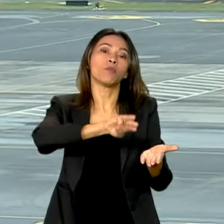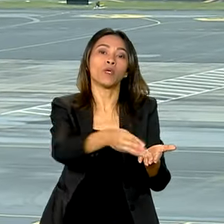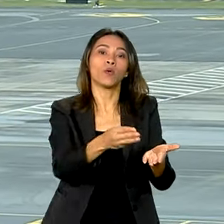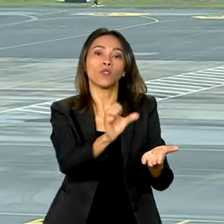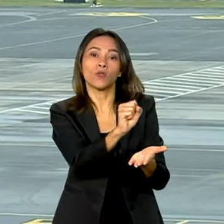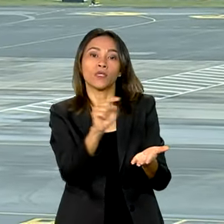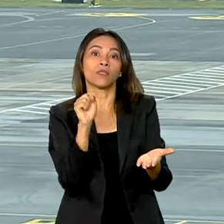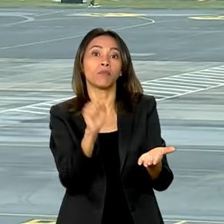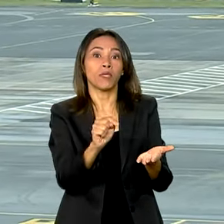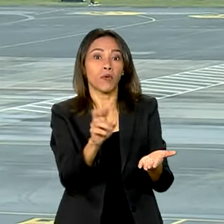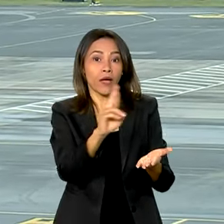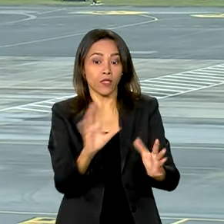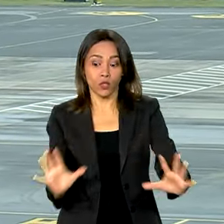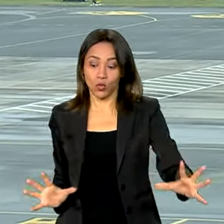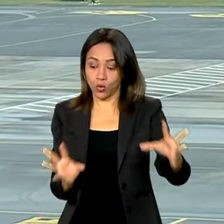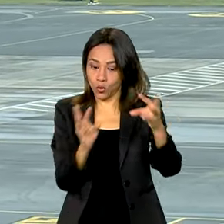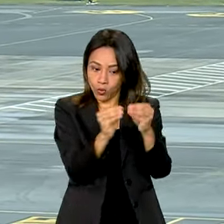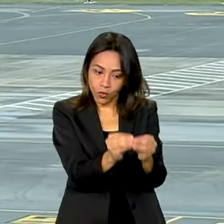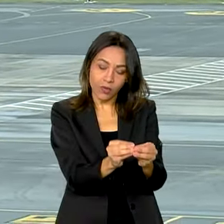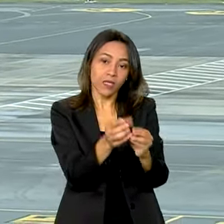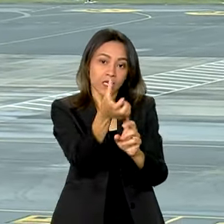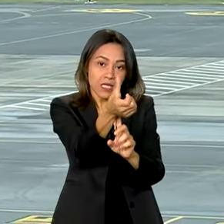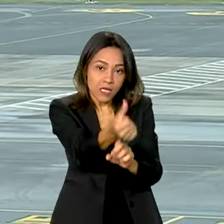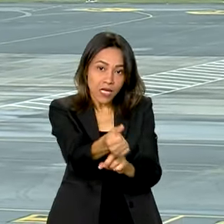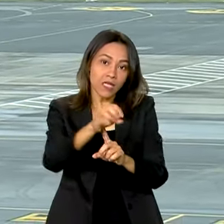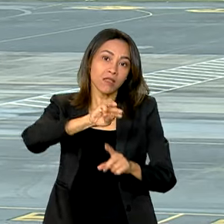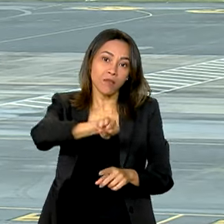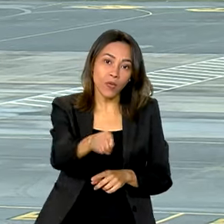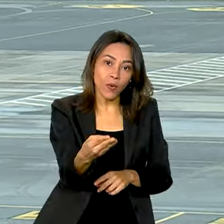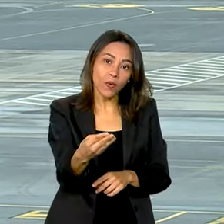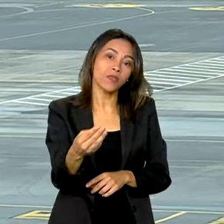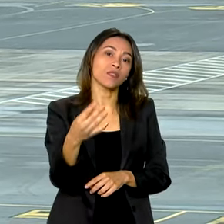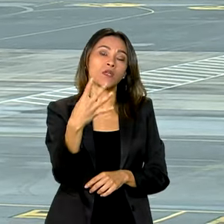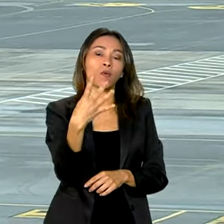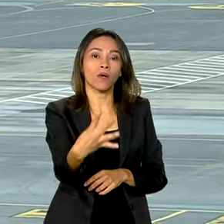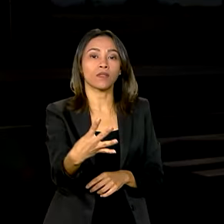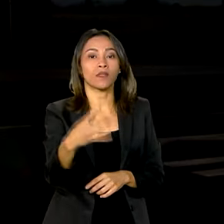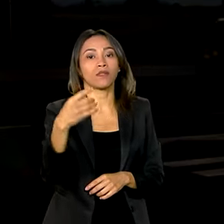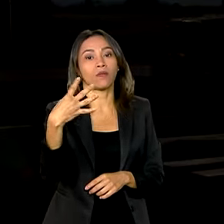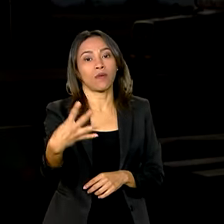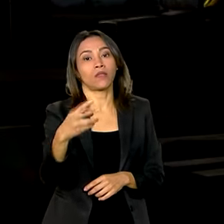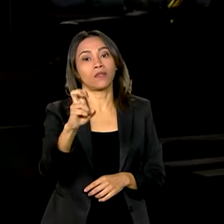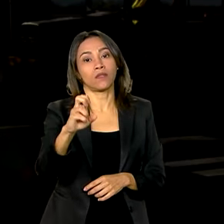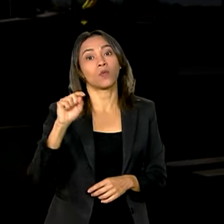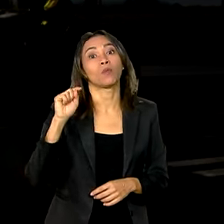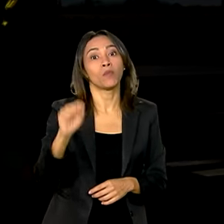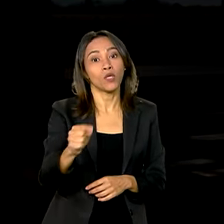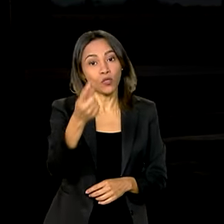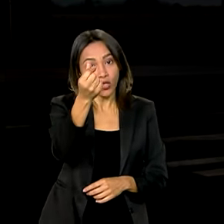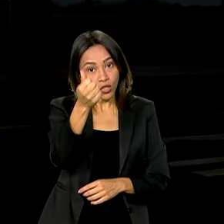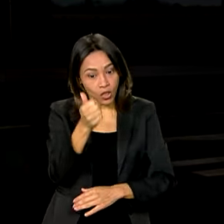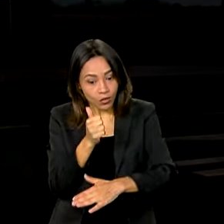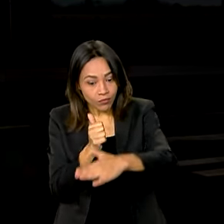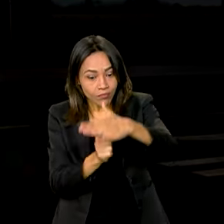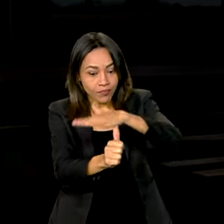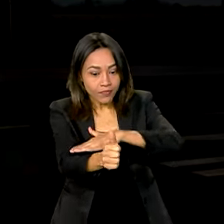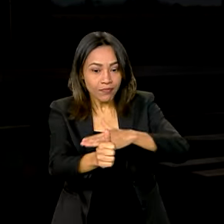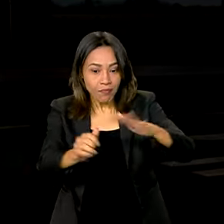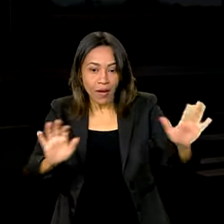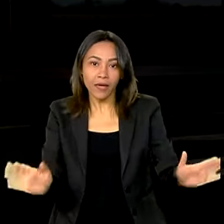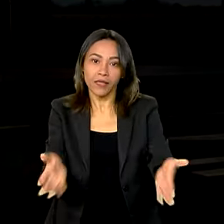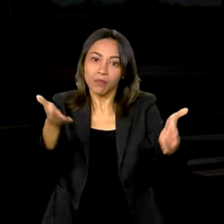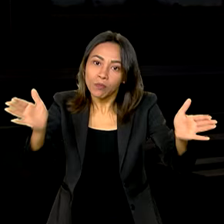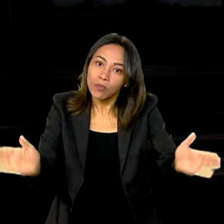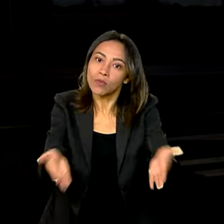reais. No total, serão 6 milhões e 445 mil investidos na promoção dos destinos